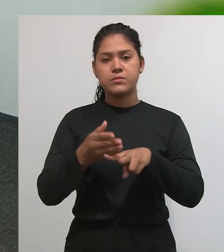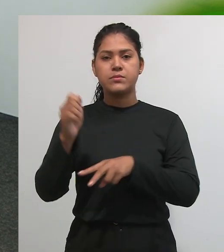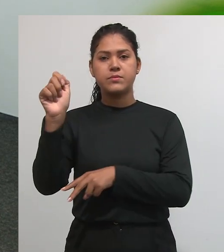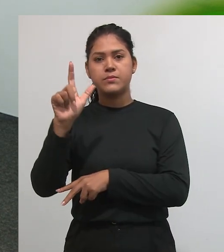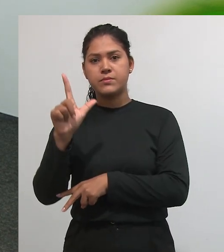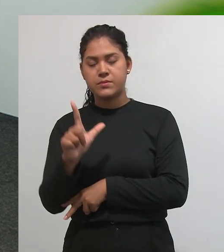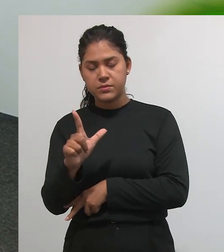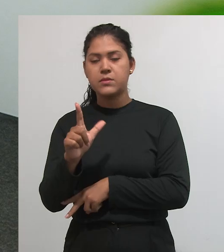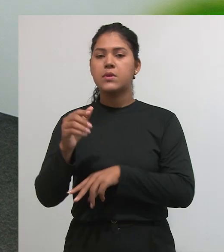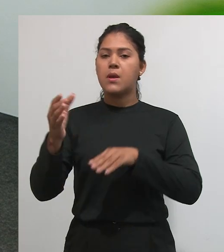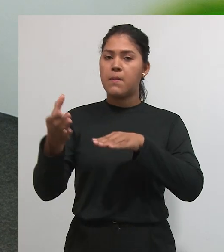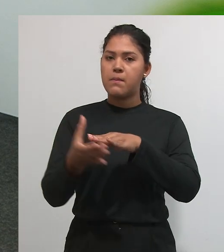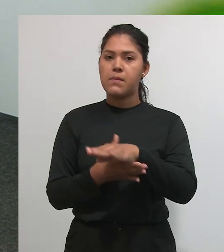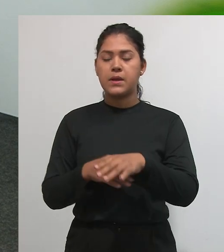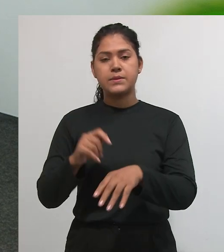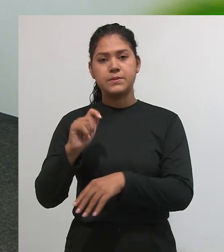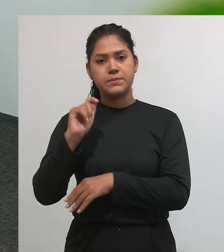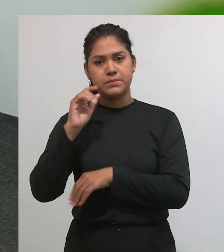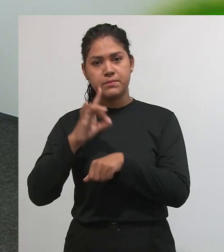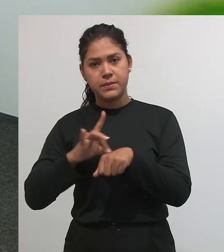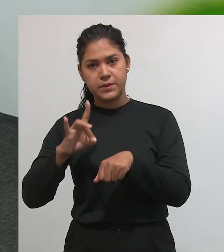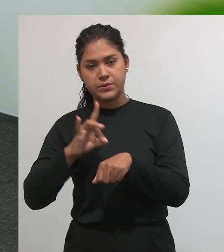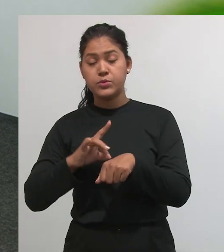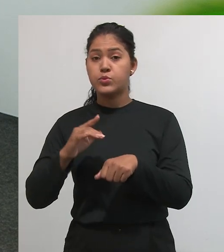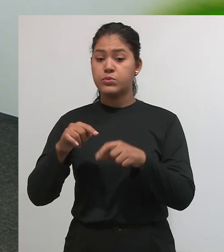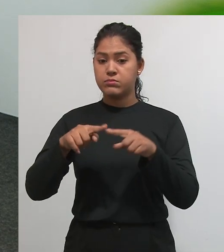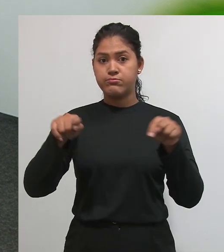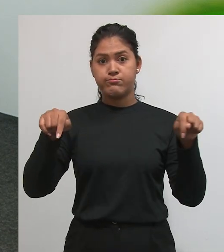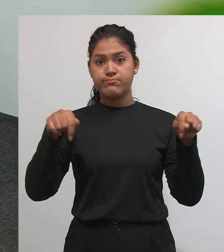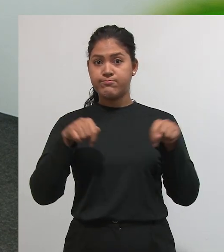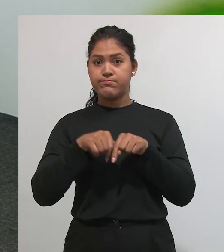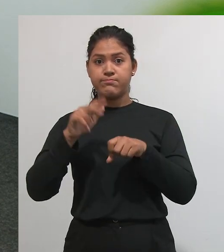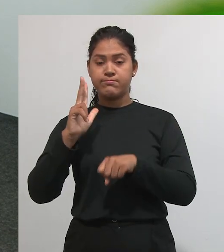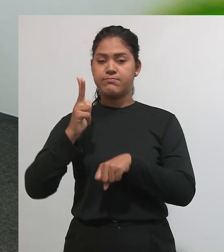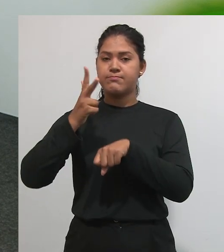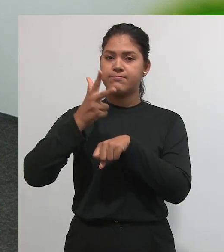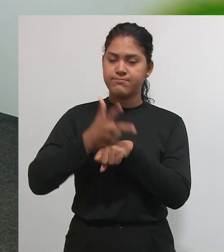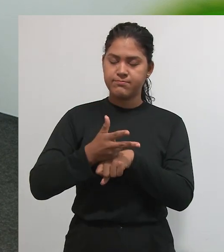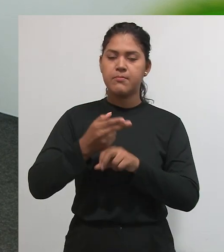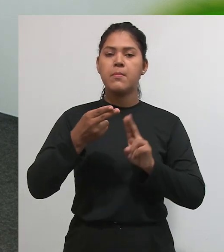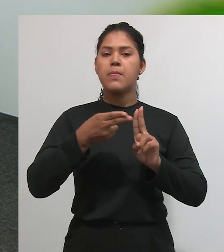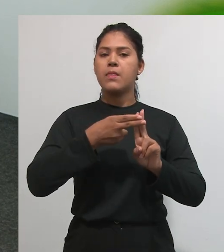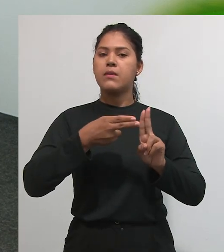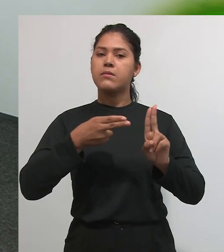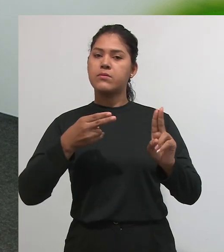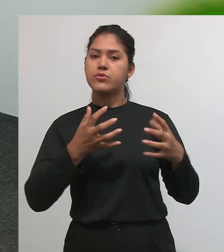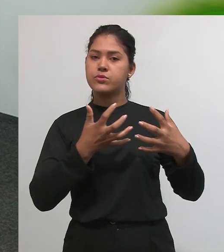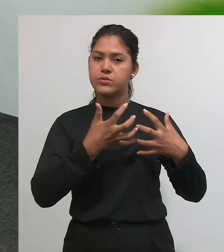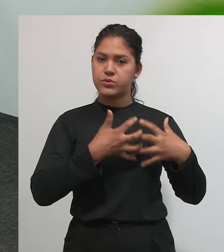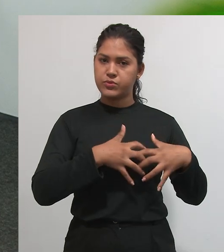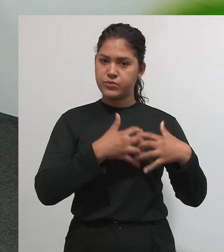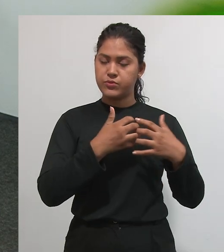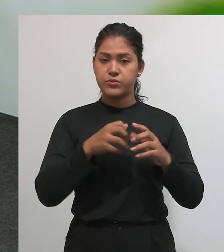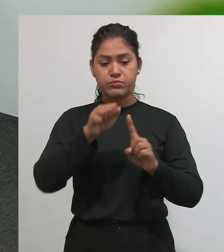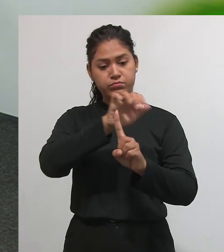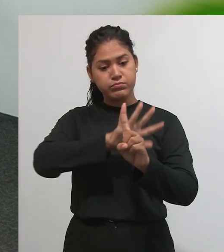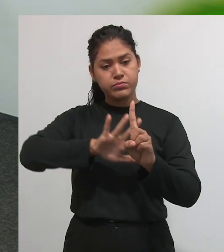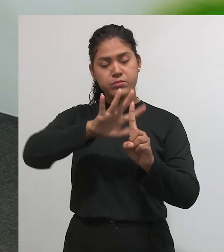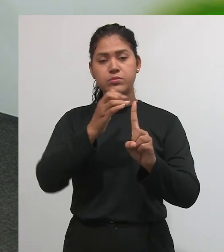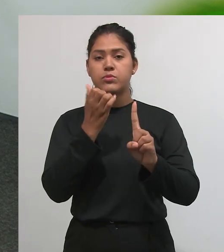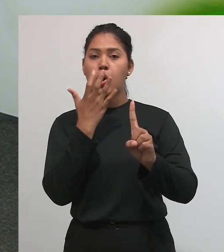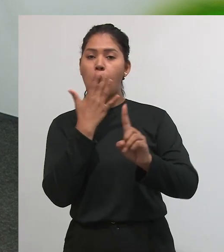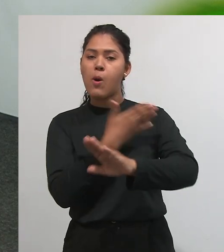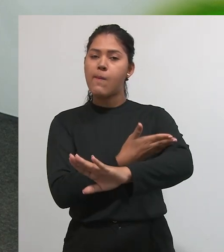sapatos pretos, estou dentro dos estúdios de gravação do Campo Zona Norte do IFRO, ao fundo uma parede